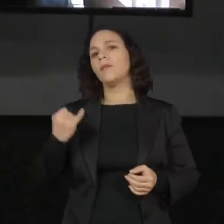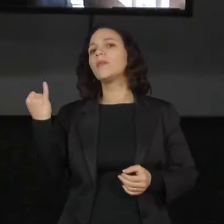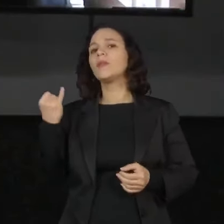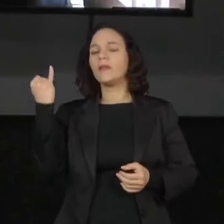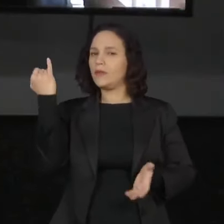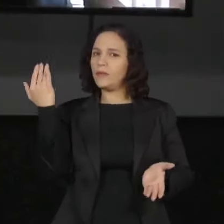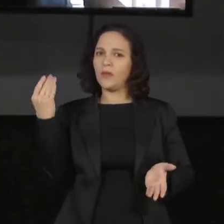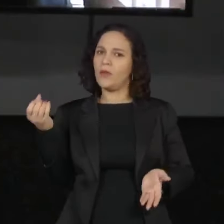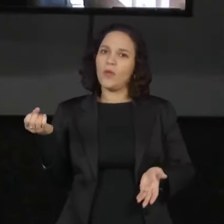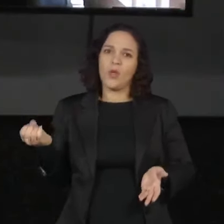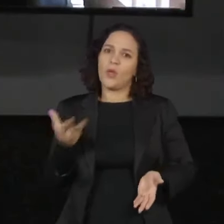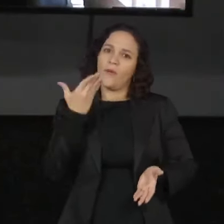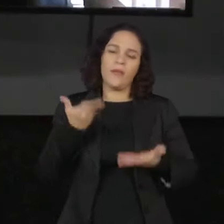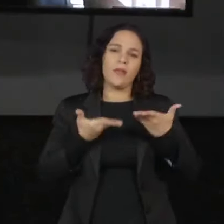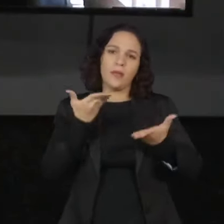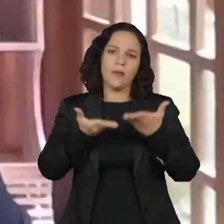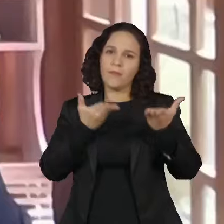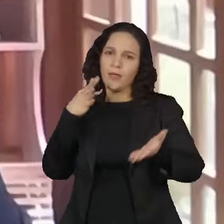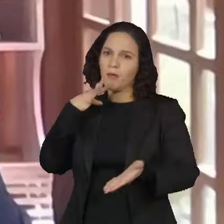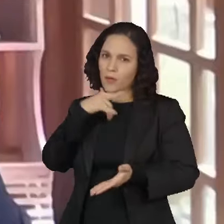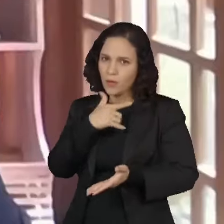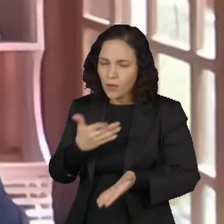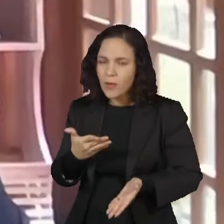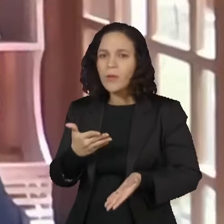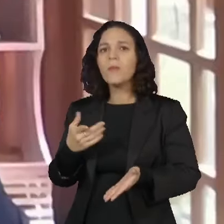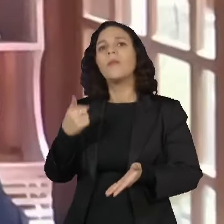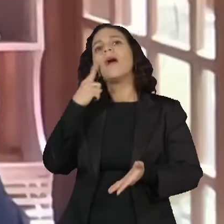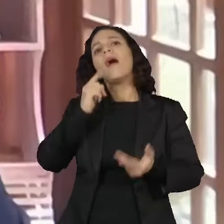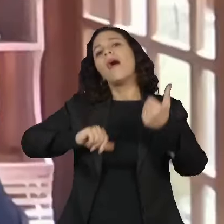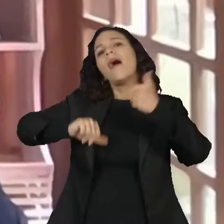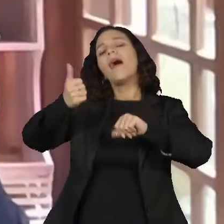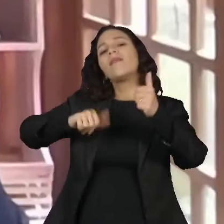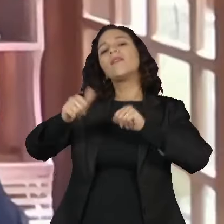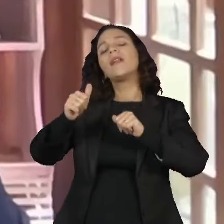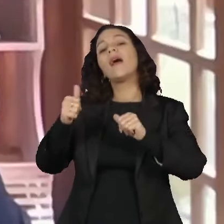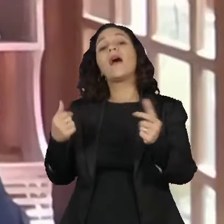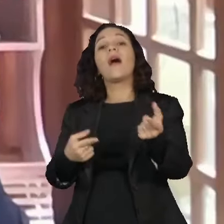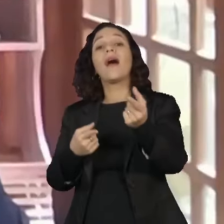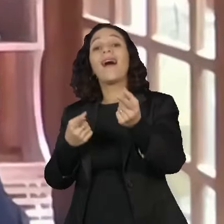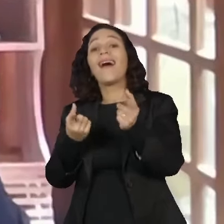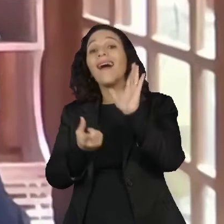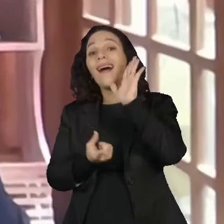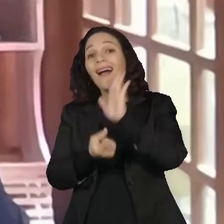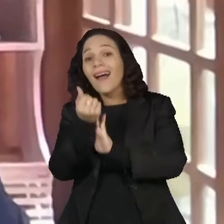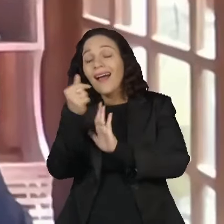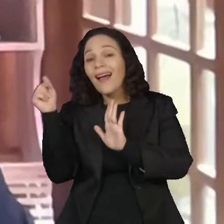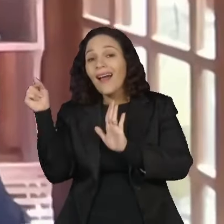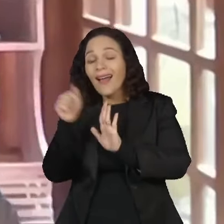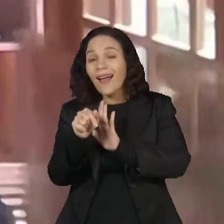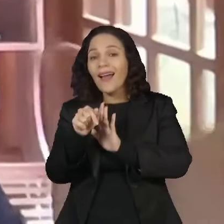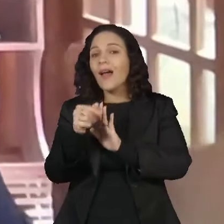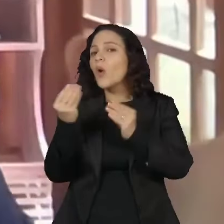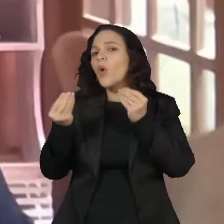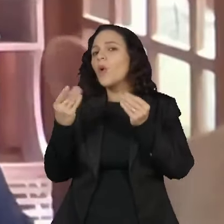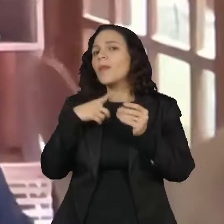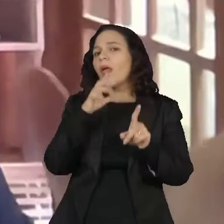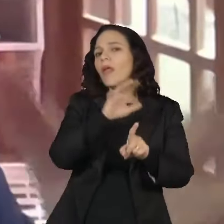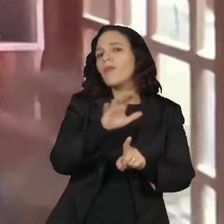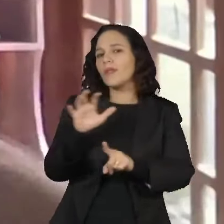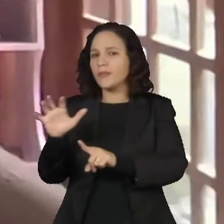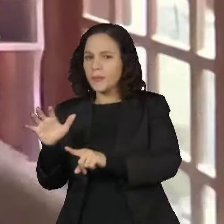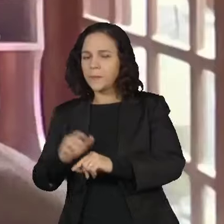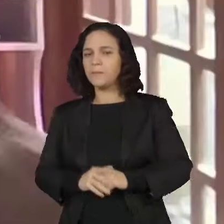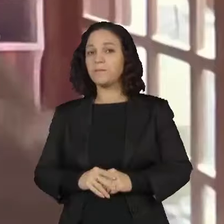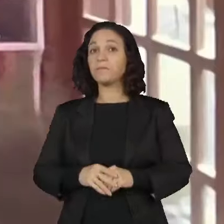qualquer nova terapia que a gente vá desenvolver, é avaliar qual é o impacto econômico dessa terapia. Então, no momento,